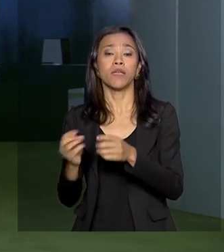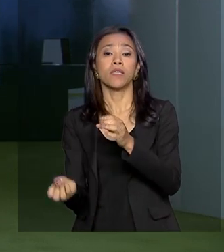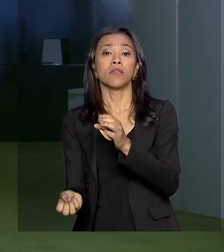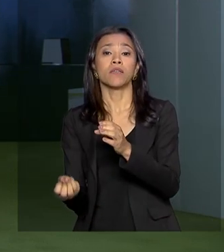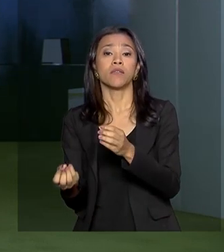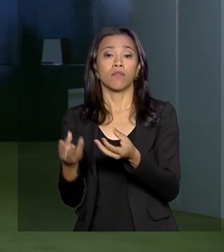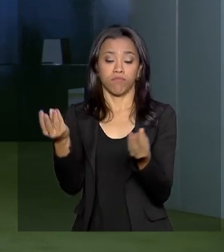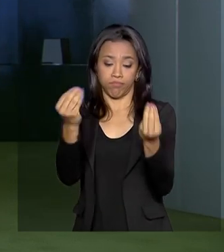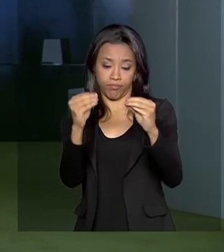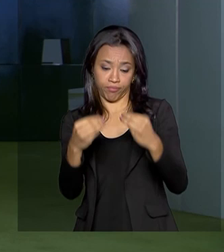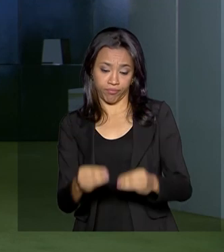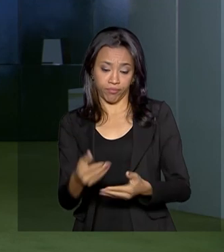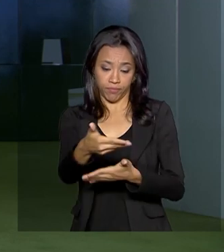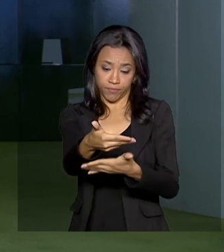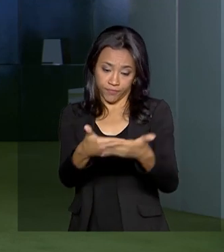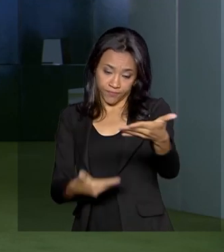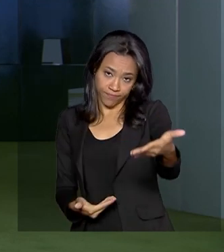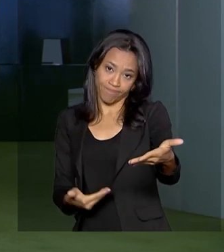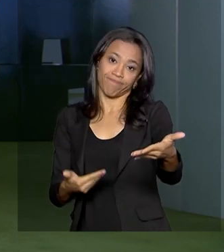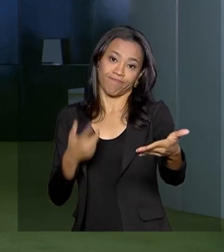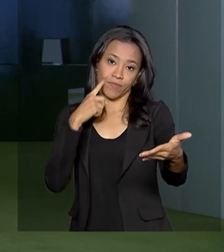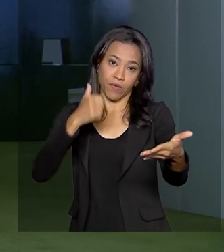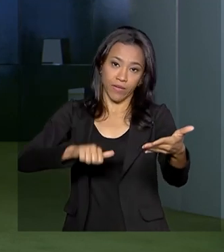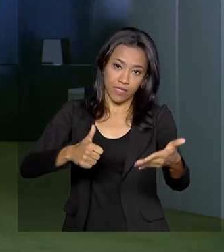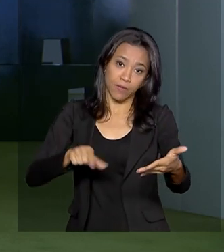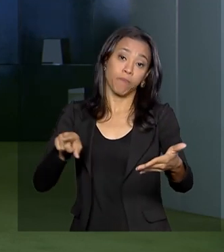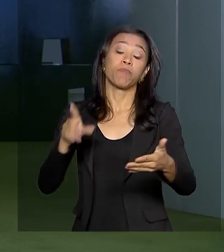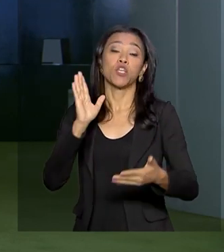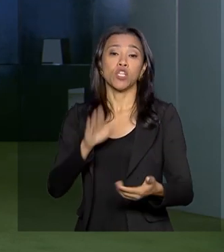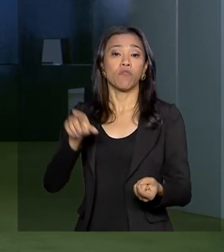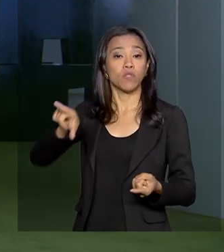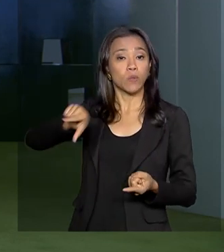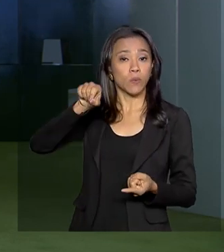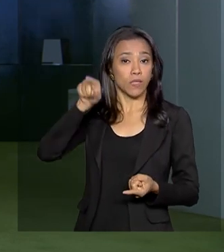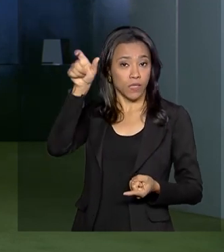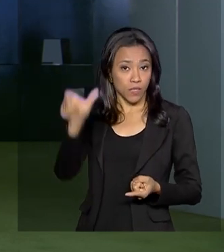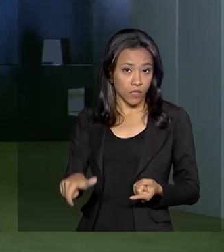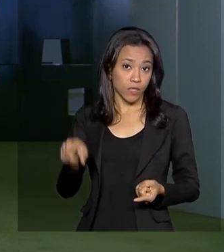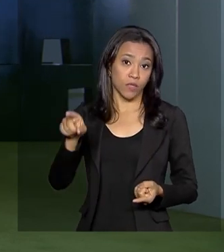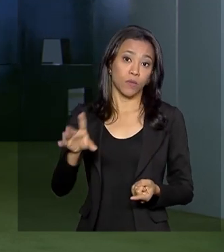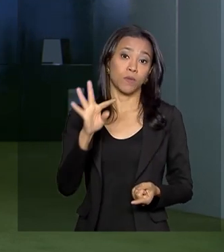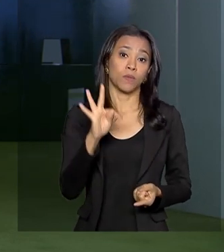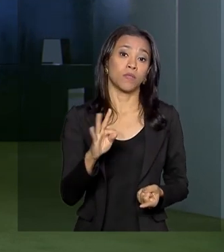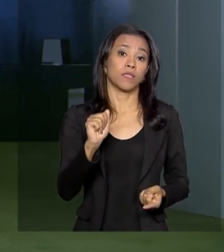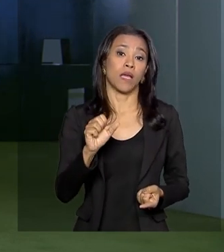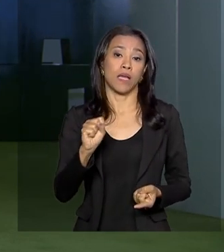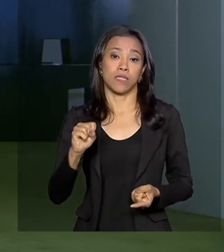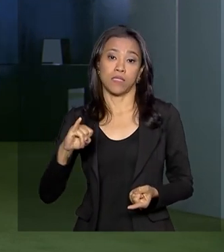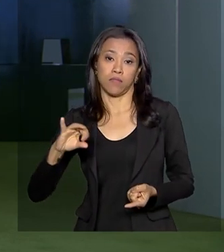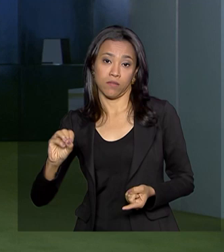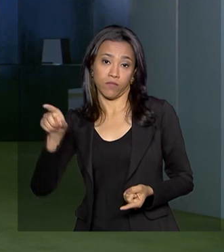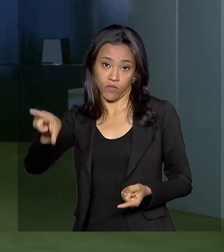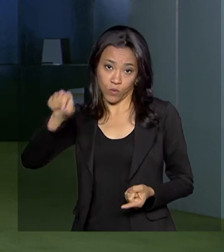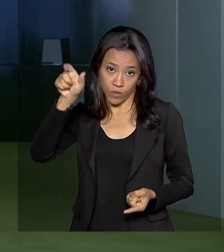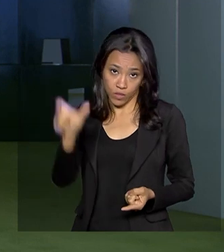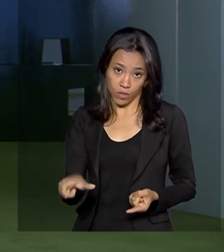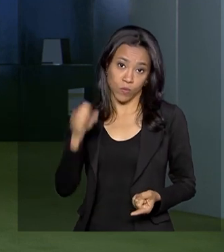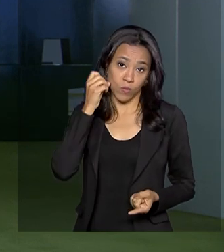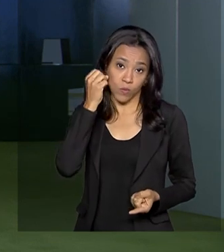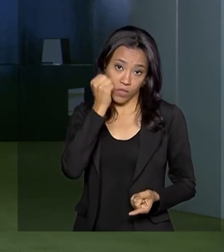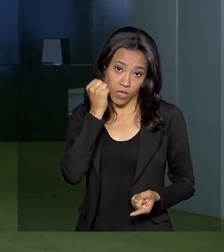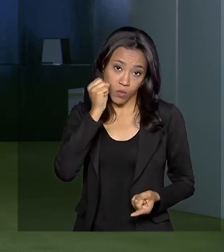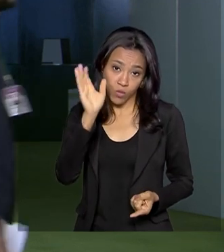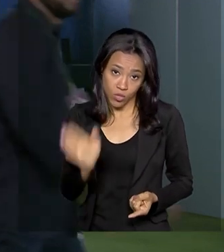O relator aí da proposta no Senado já foi escolhido, será o senador Tasso Gereissat. Esse parecer então é levado,